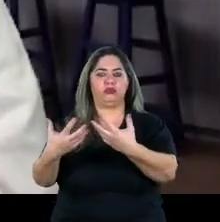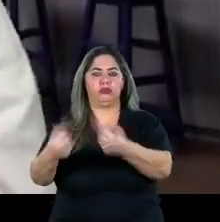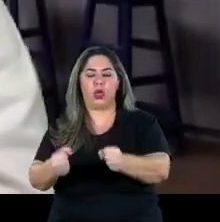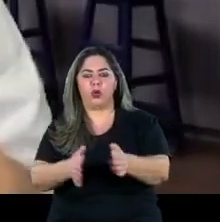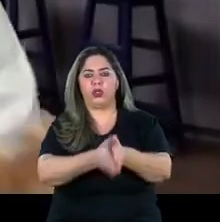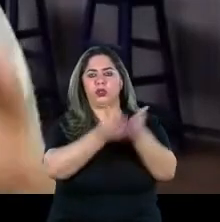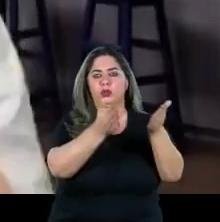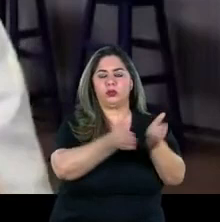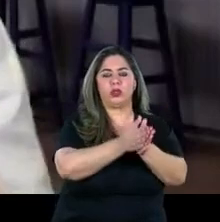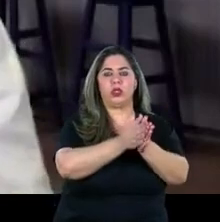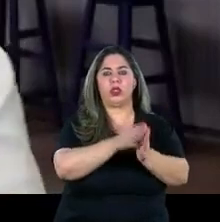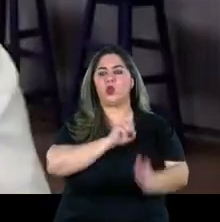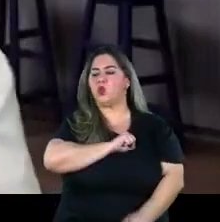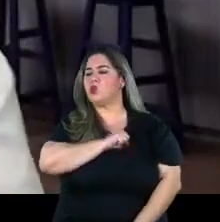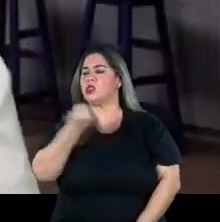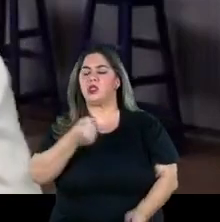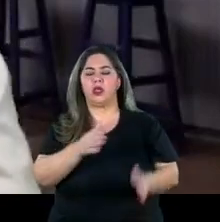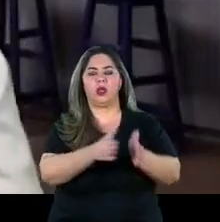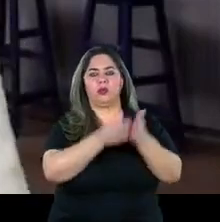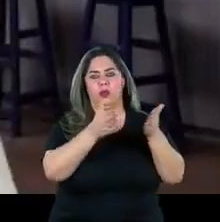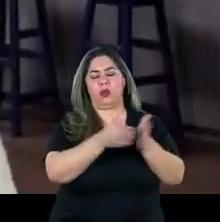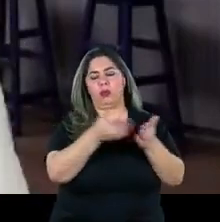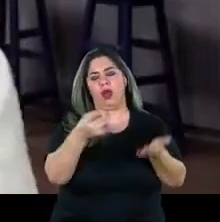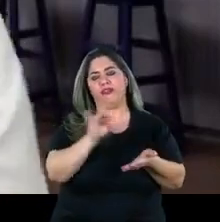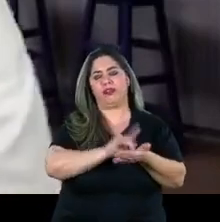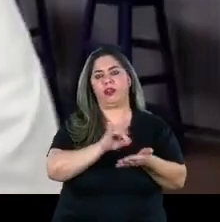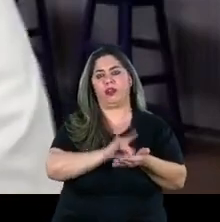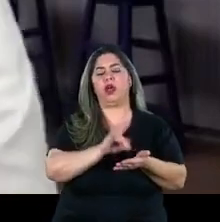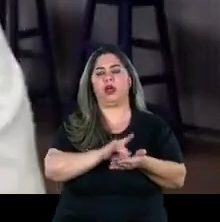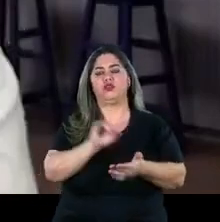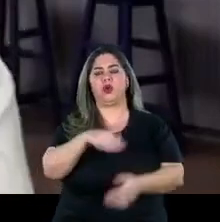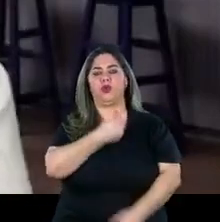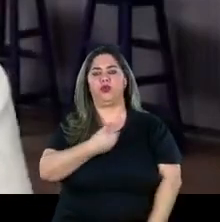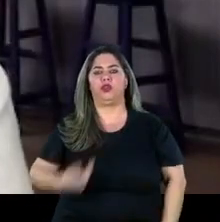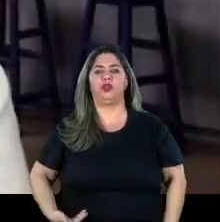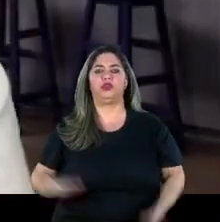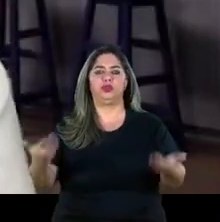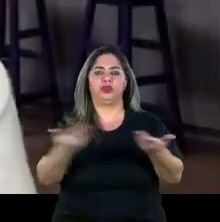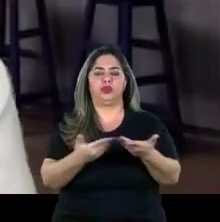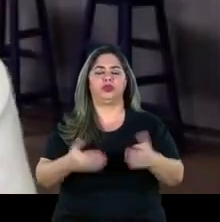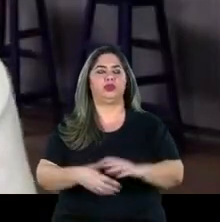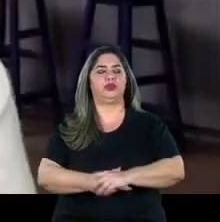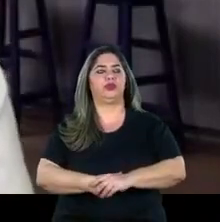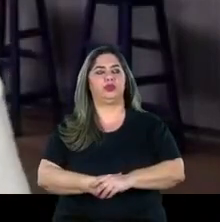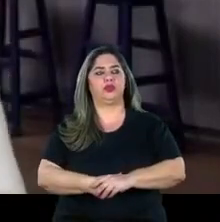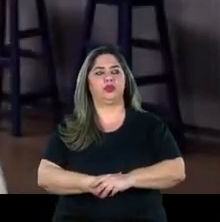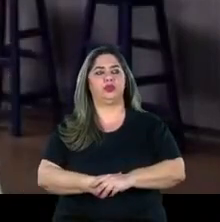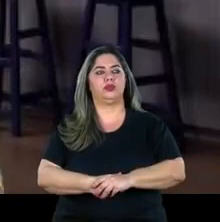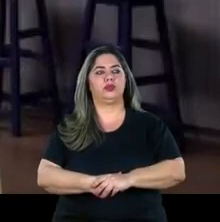pobres e que odeia pobre infelizmente é isso que a gente tem no governo é isso mesmo